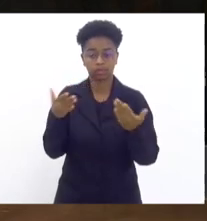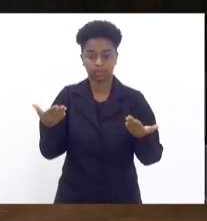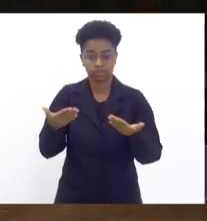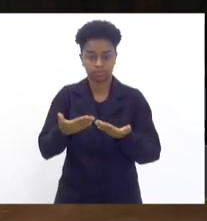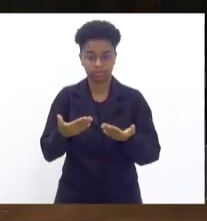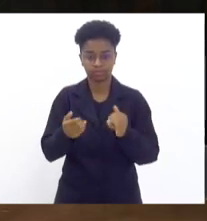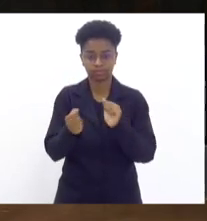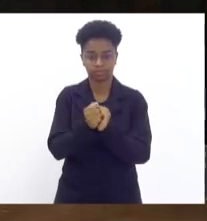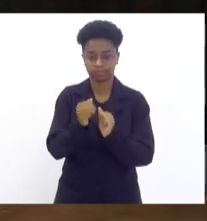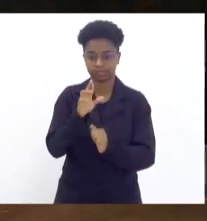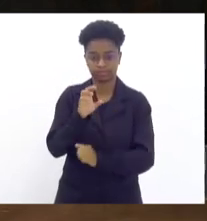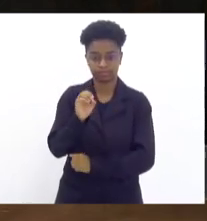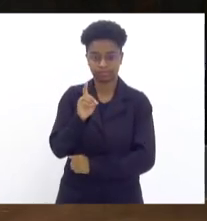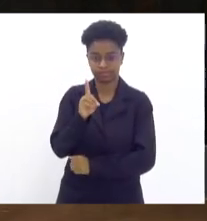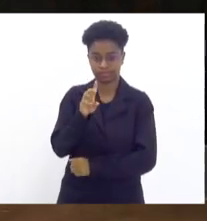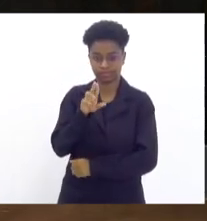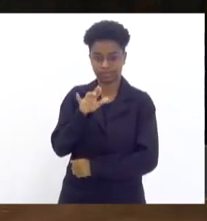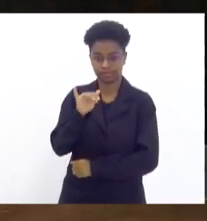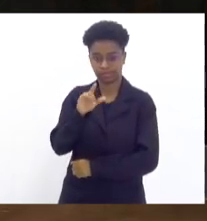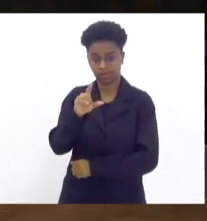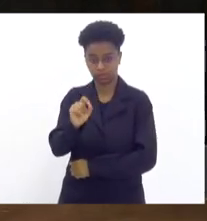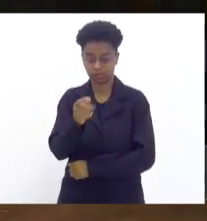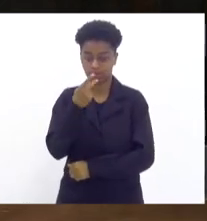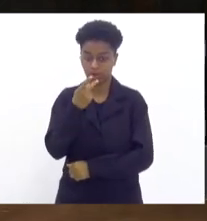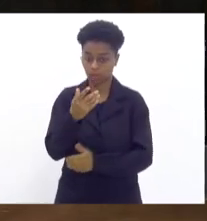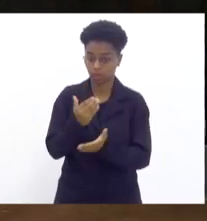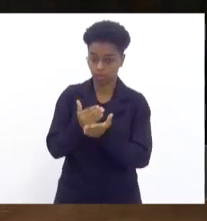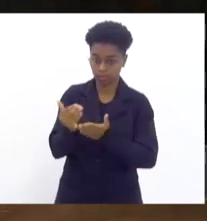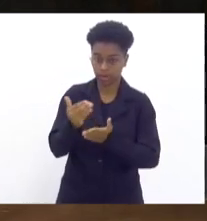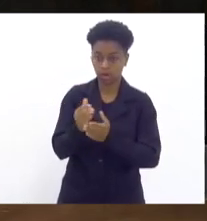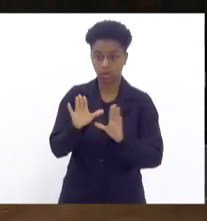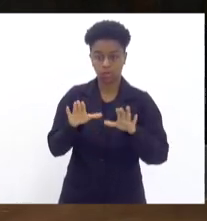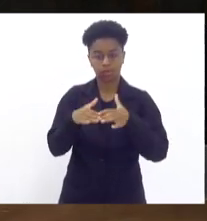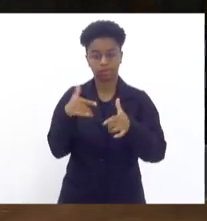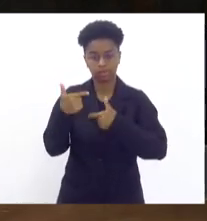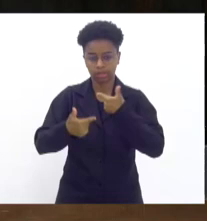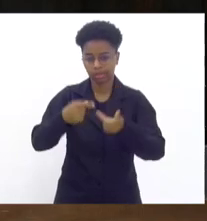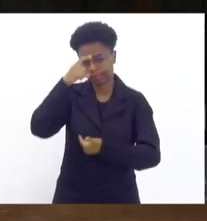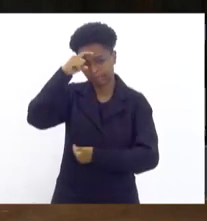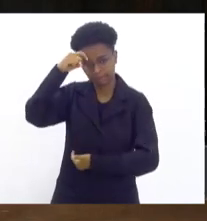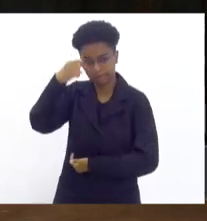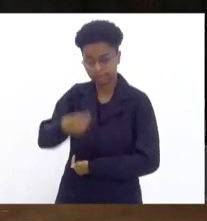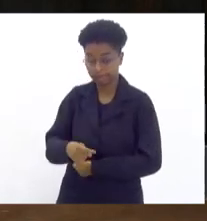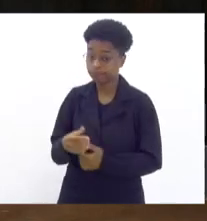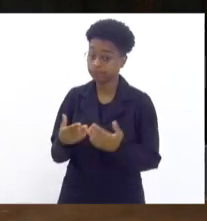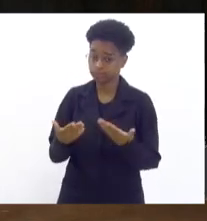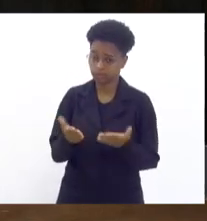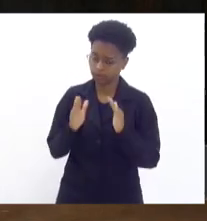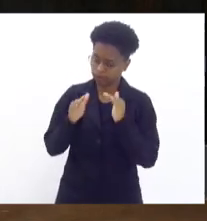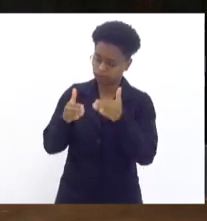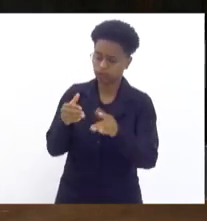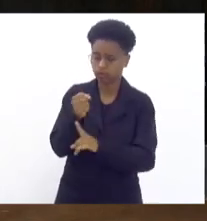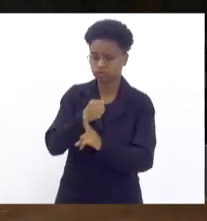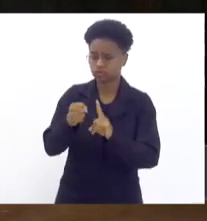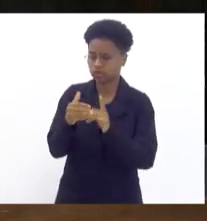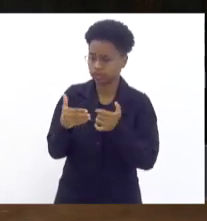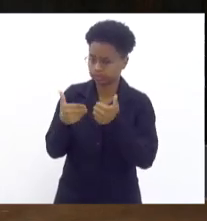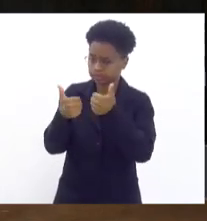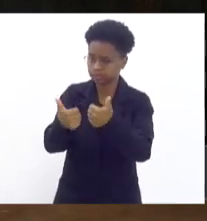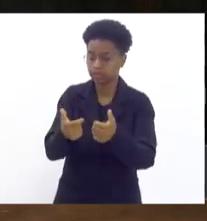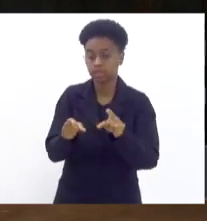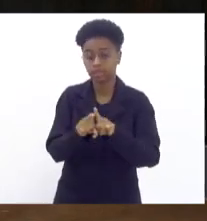Amorim disse no início, a comissão tem trabalhado bastante em prol da sociedade. Até